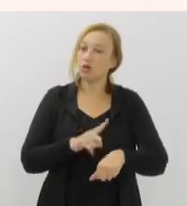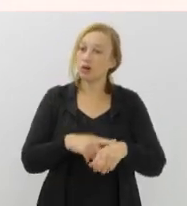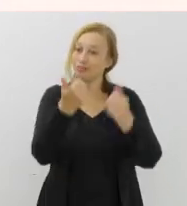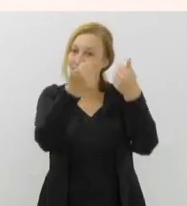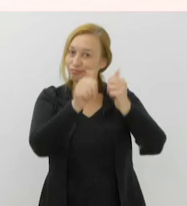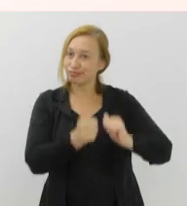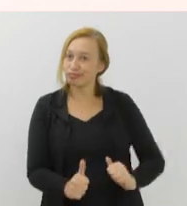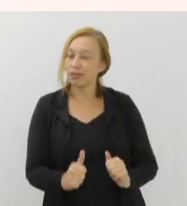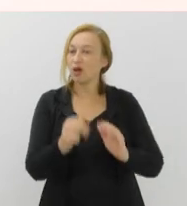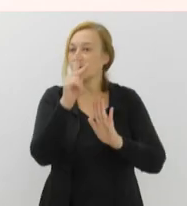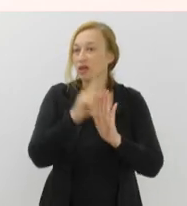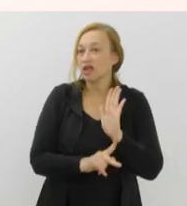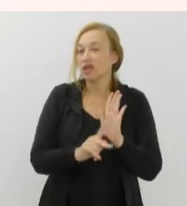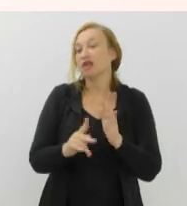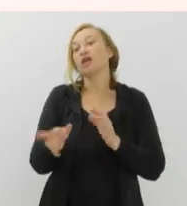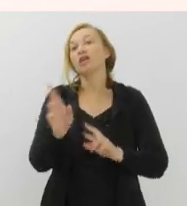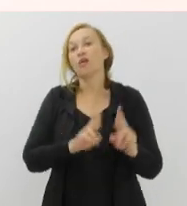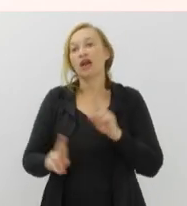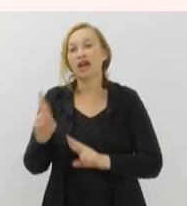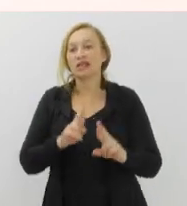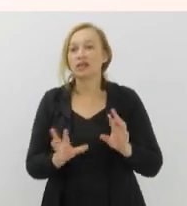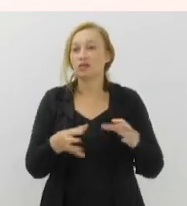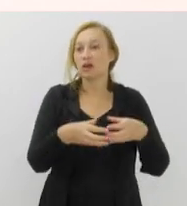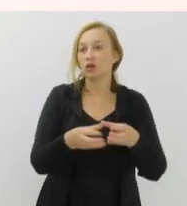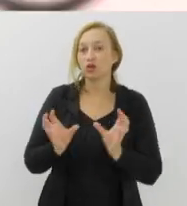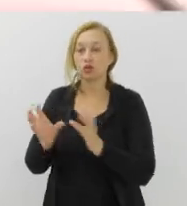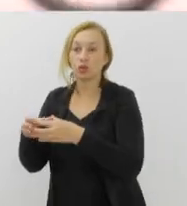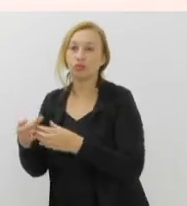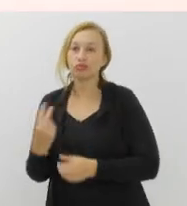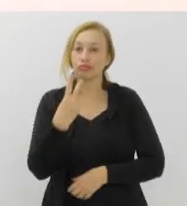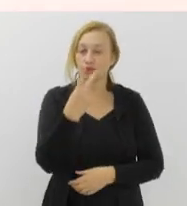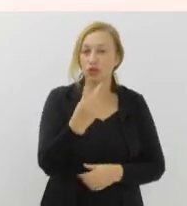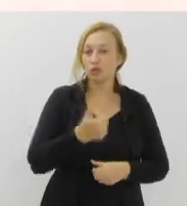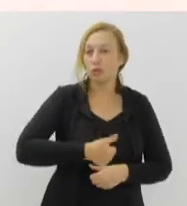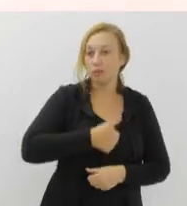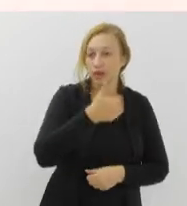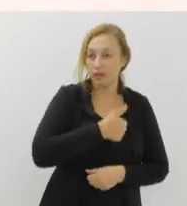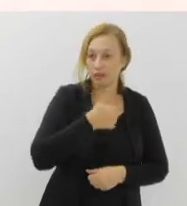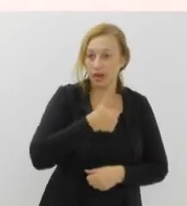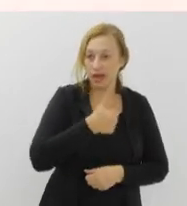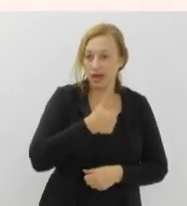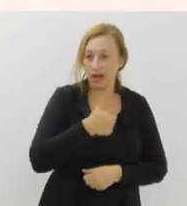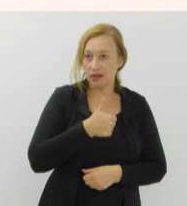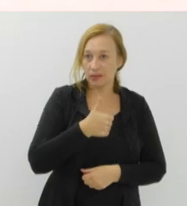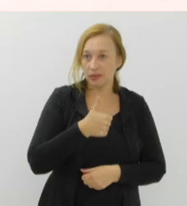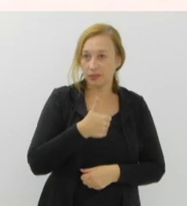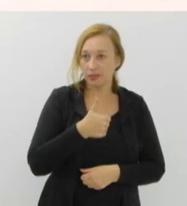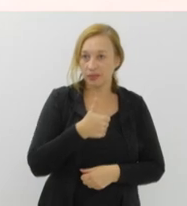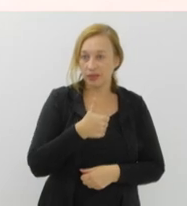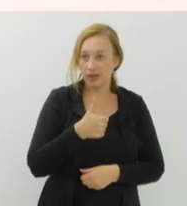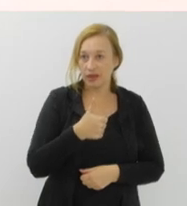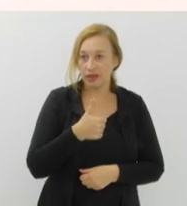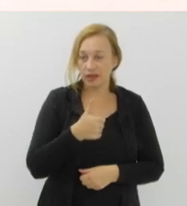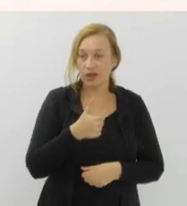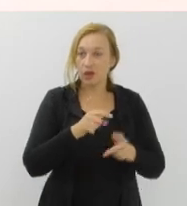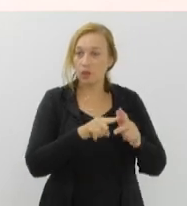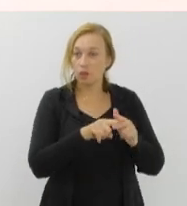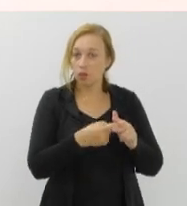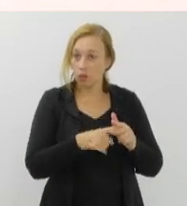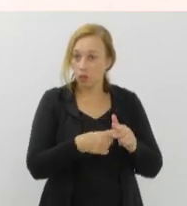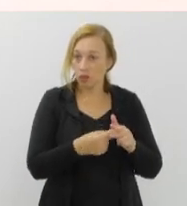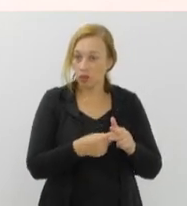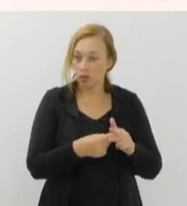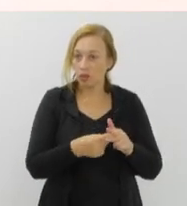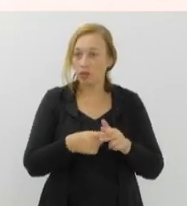projeto. E com relação às categorias, são duas. A primeira contempla a manutenção, a